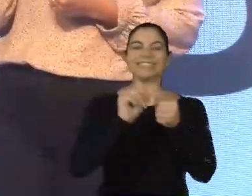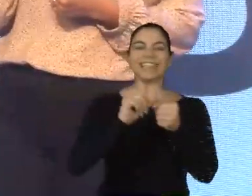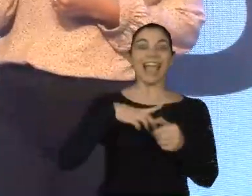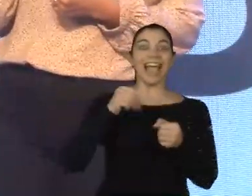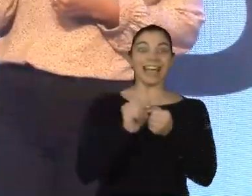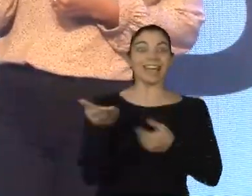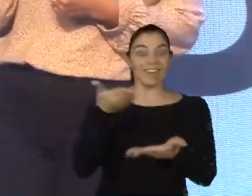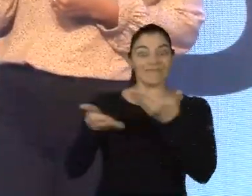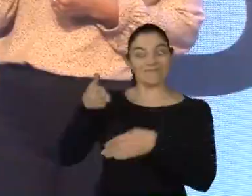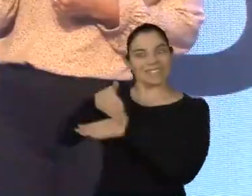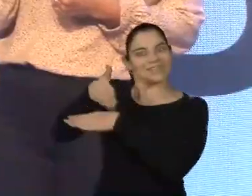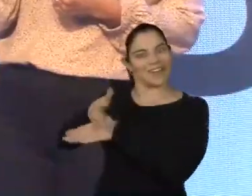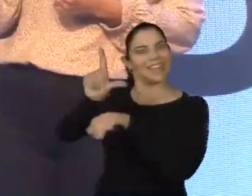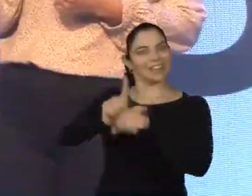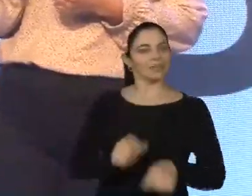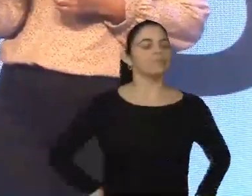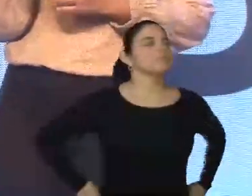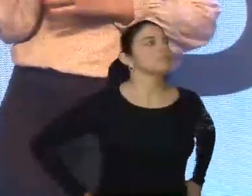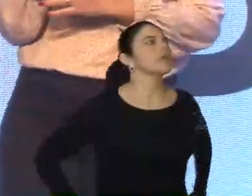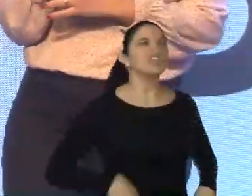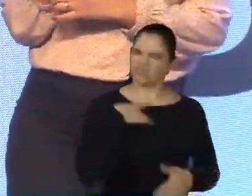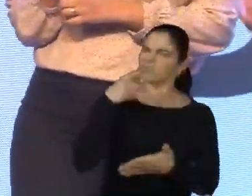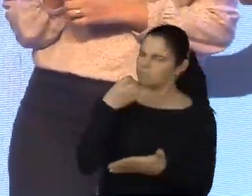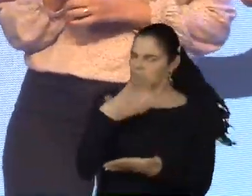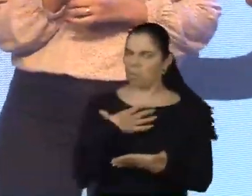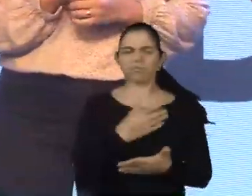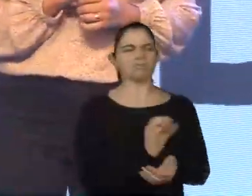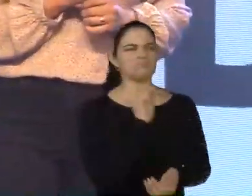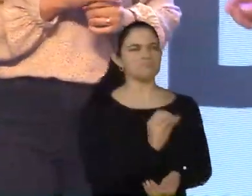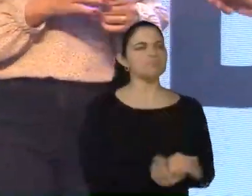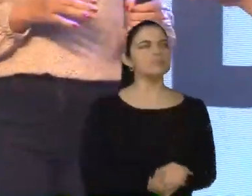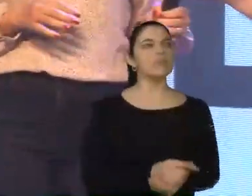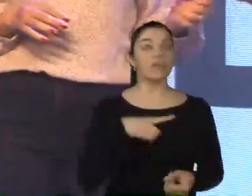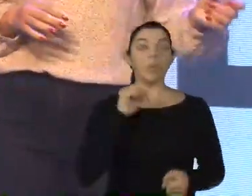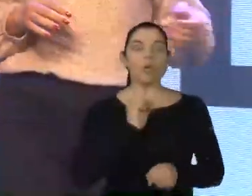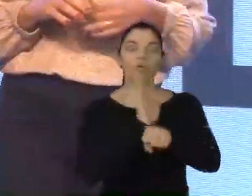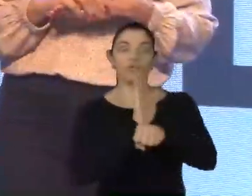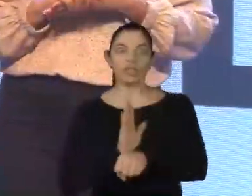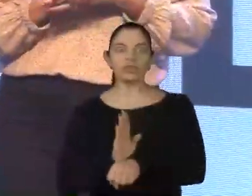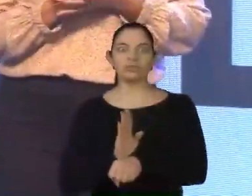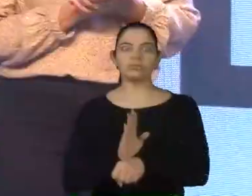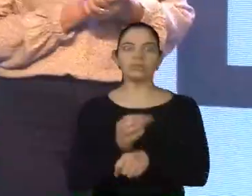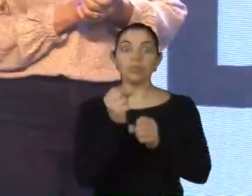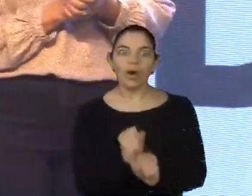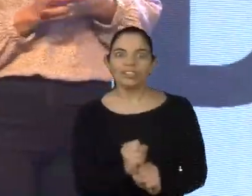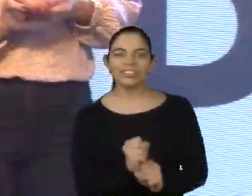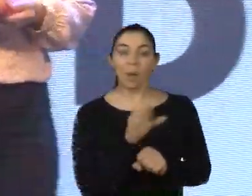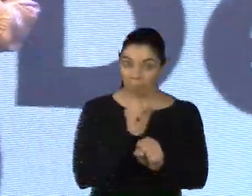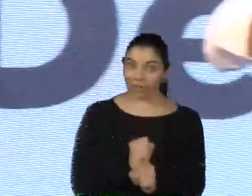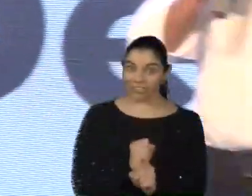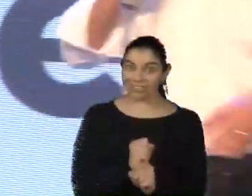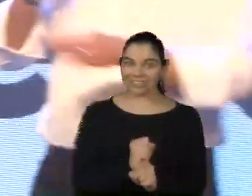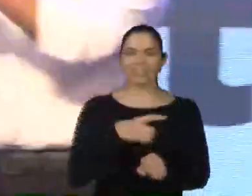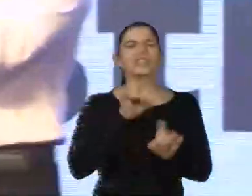de nossas lojas. Perfeito, Cíntia. Me permite, então, nesse momento, Juliana, vamos passar um videozinho, Paula. Posso? Rapidinho, rapidinho. Só